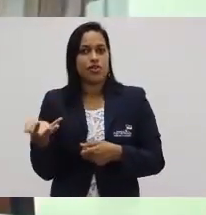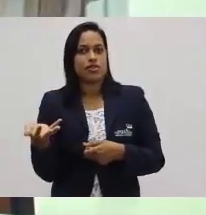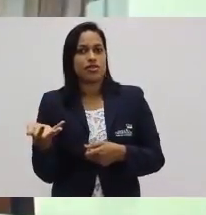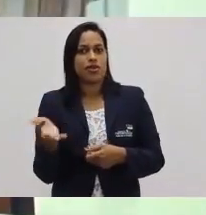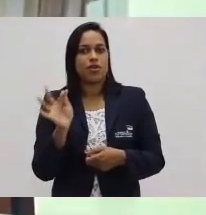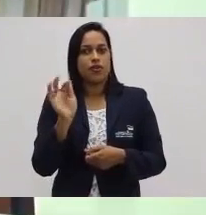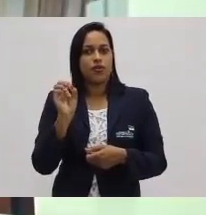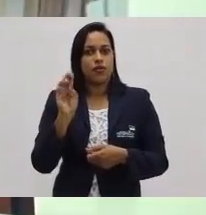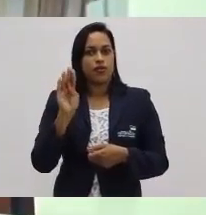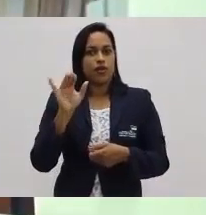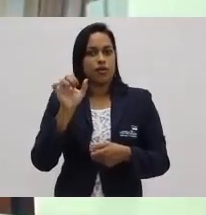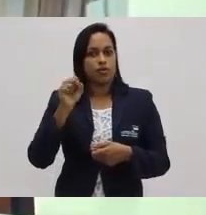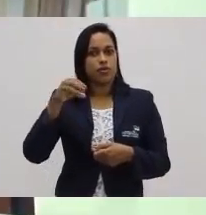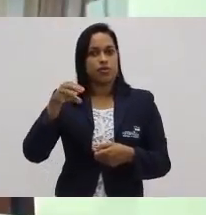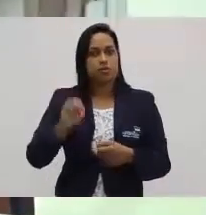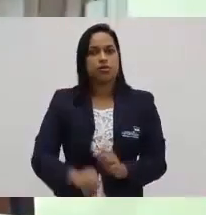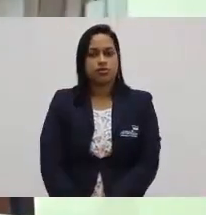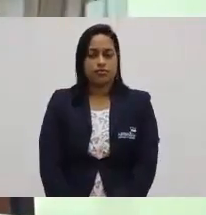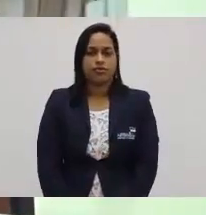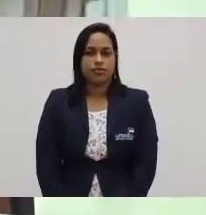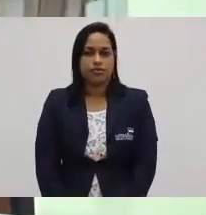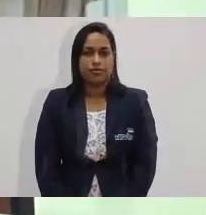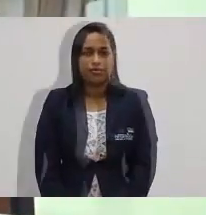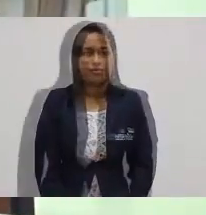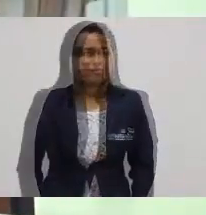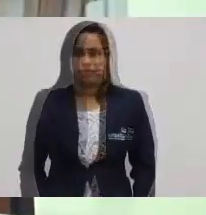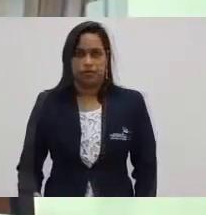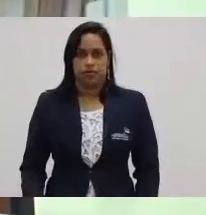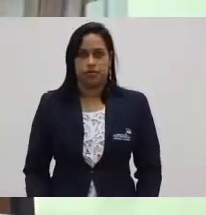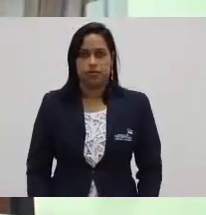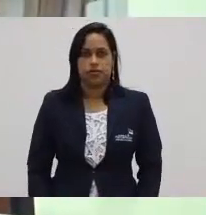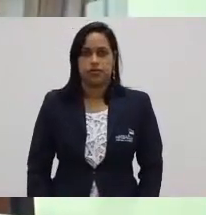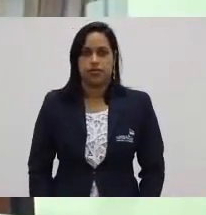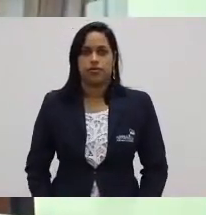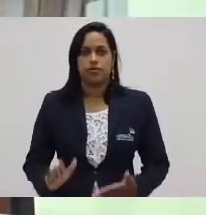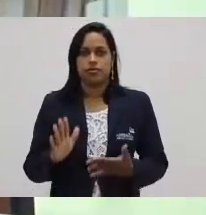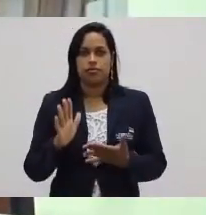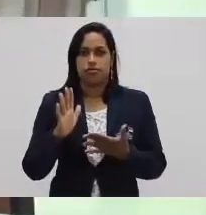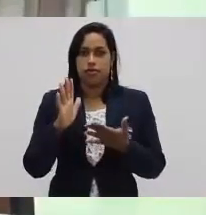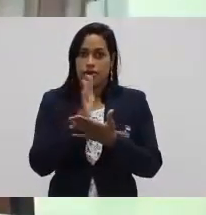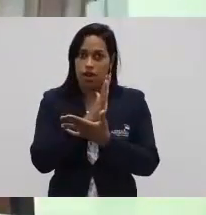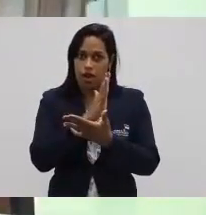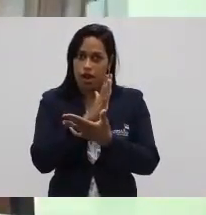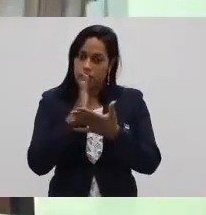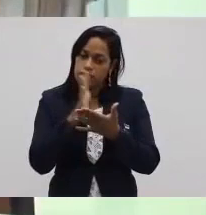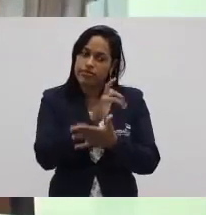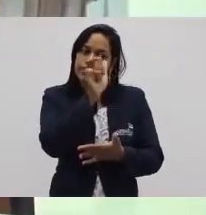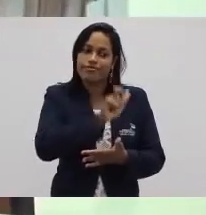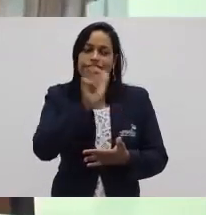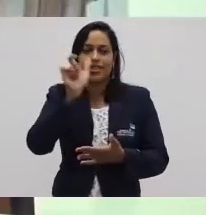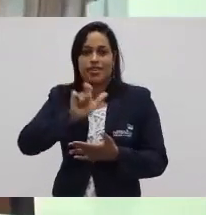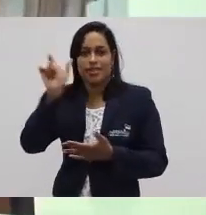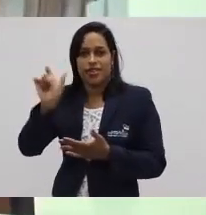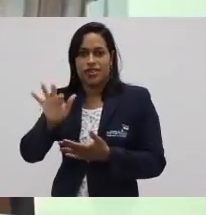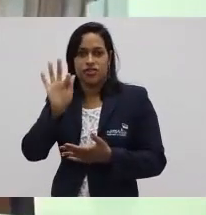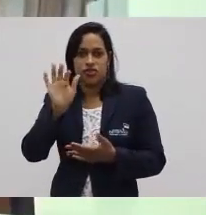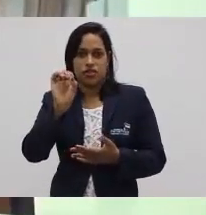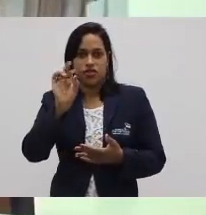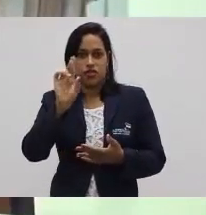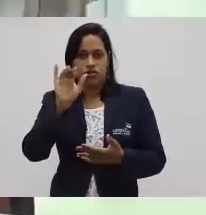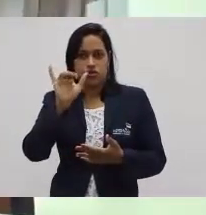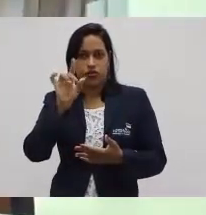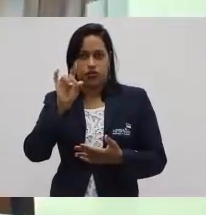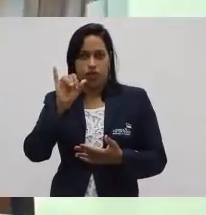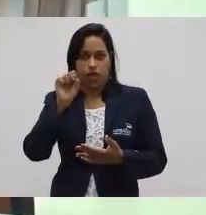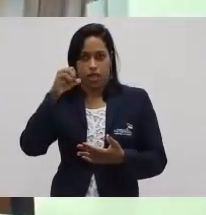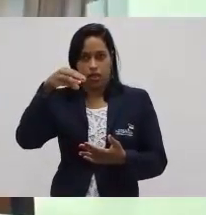chama Fordismo. Algumas características do Fordismo é a produção padronizada, que o Ford foi buscar